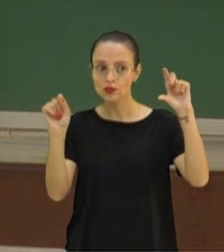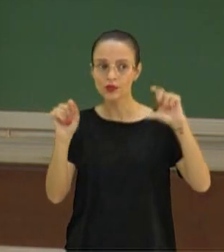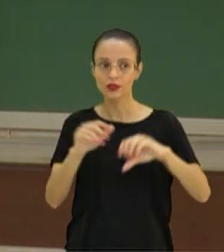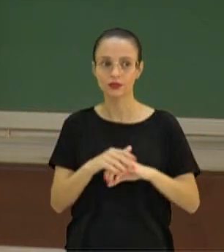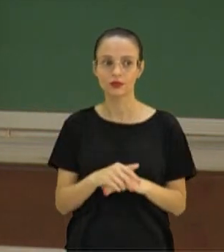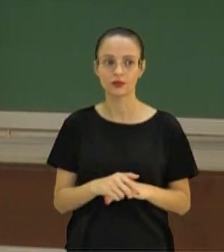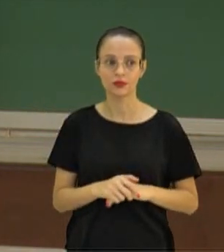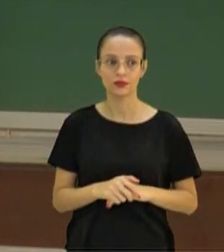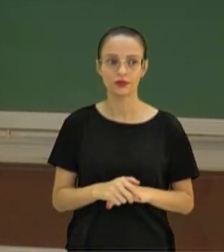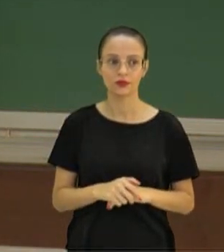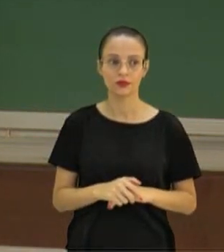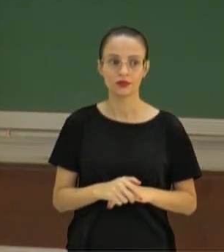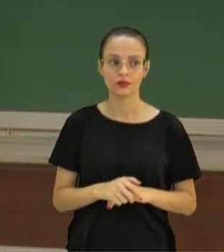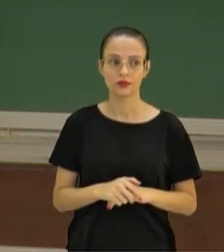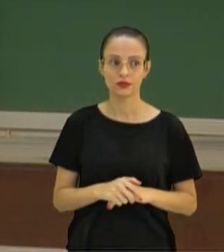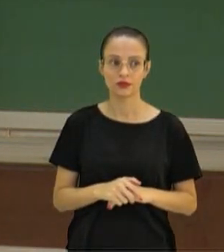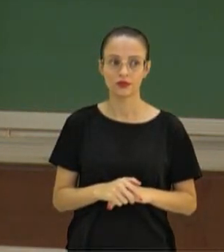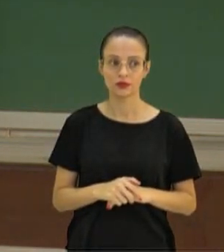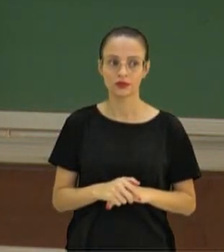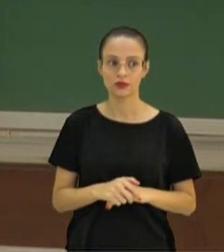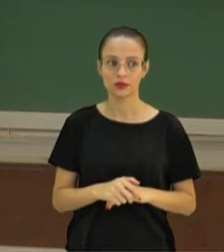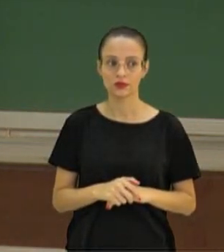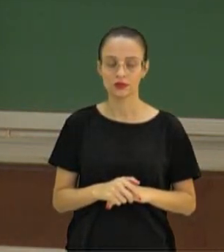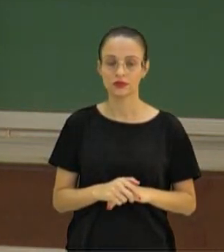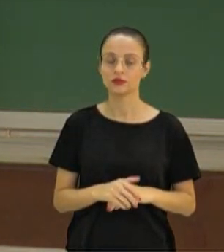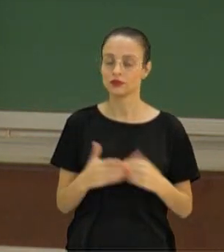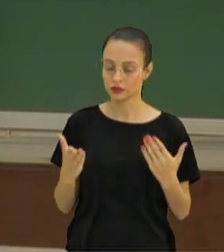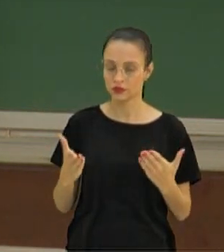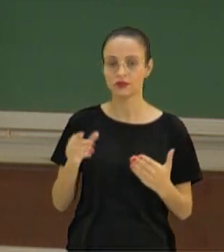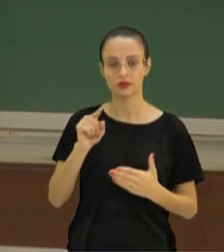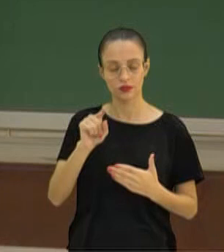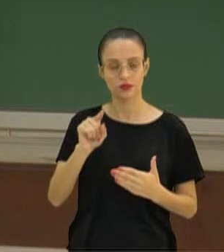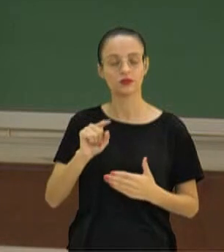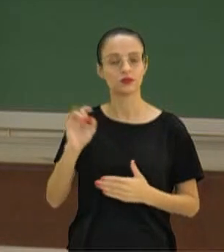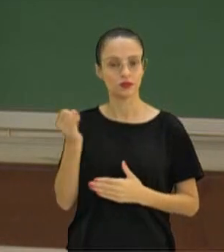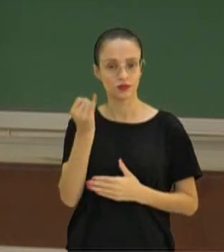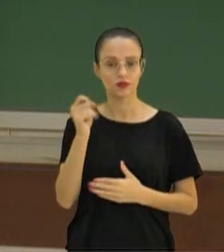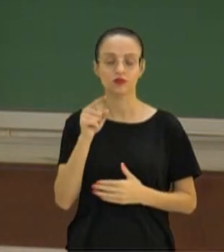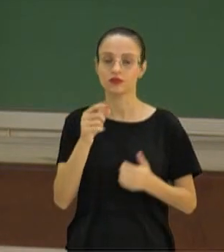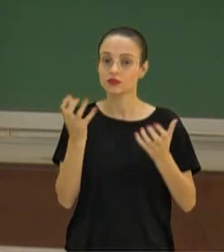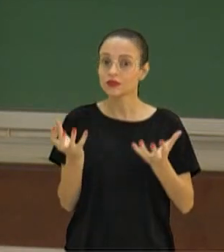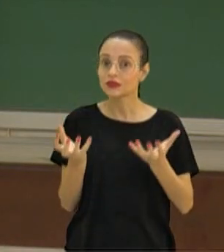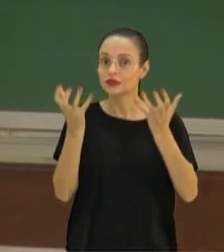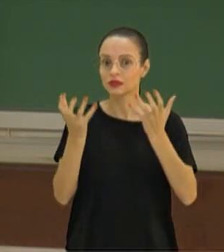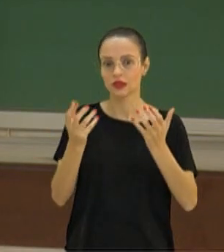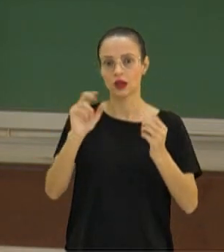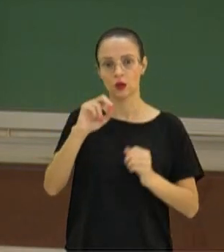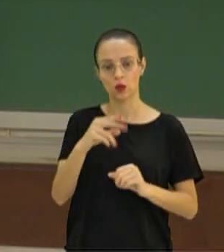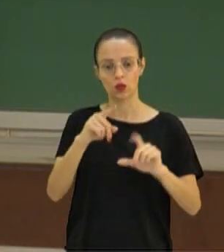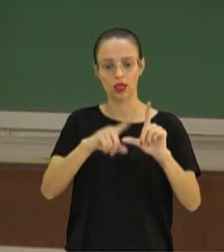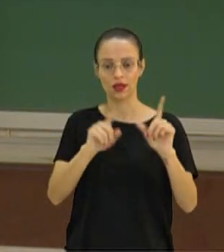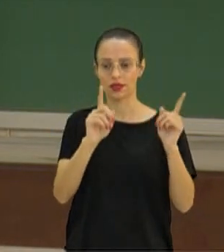espacinho aqui, tirar o sublinhado do espacinho ali, mas é importante estar lembrando disso também.